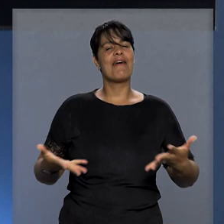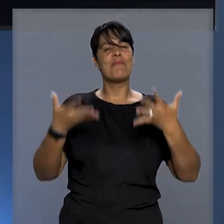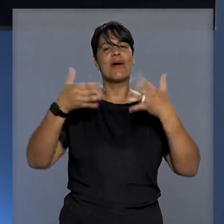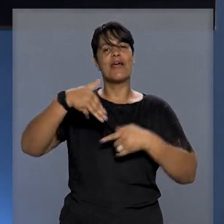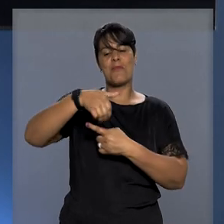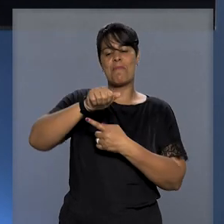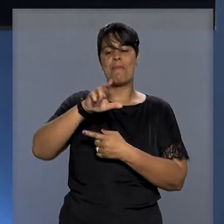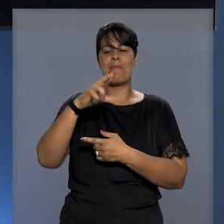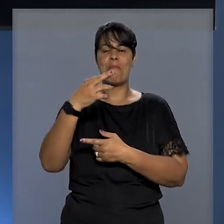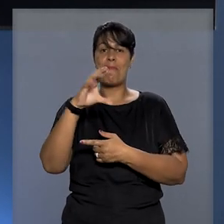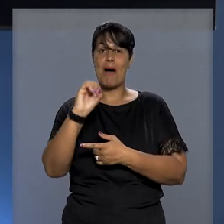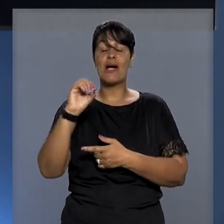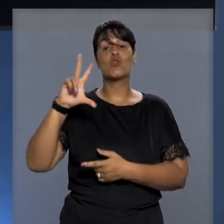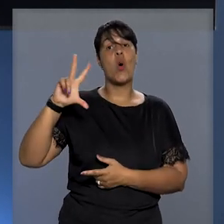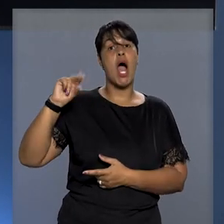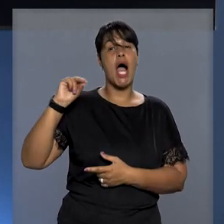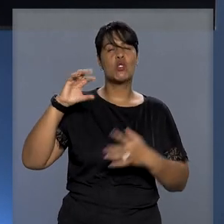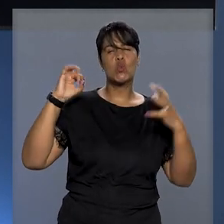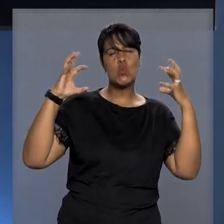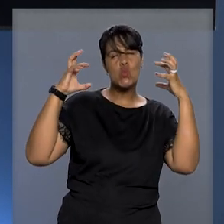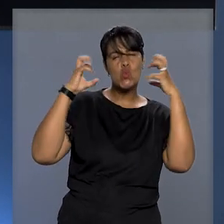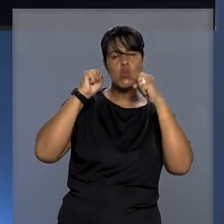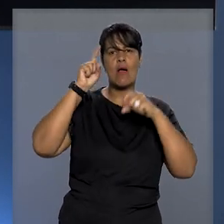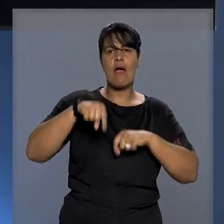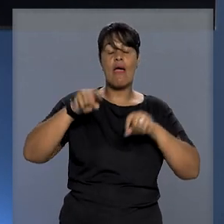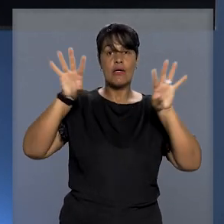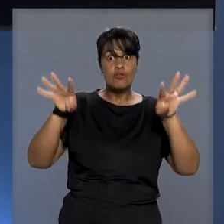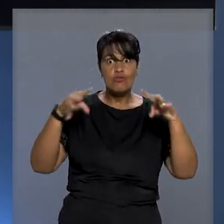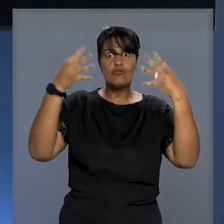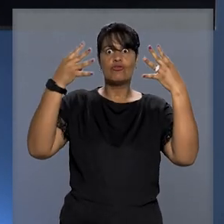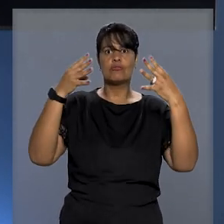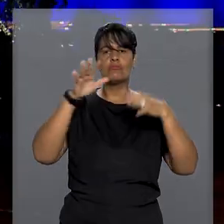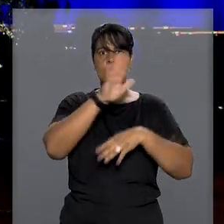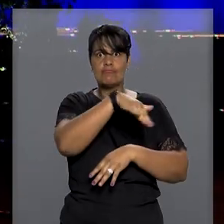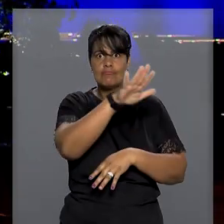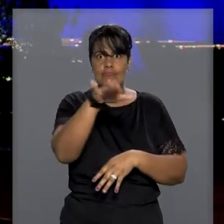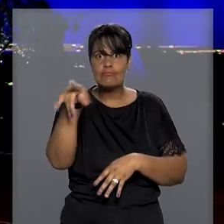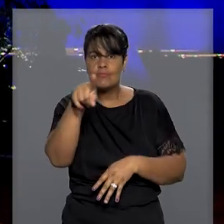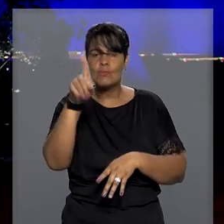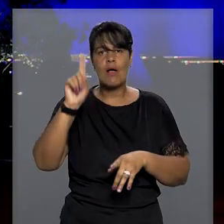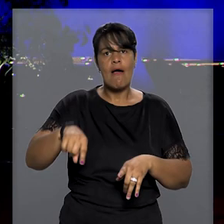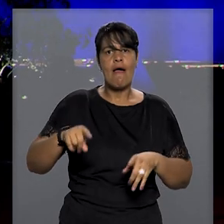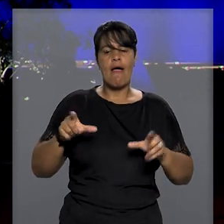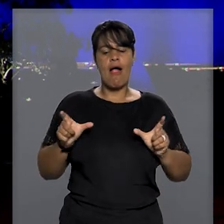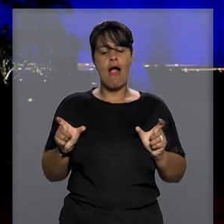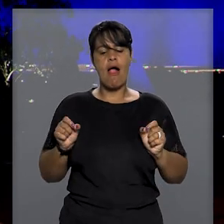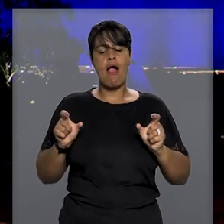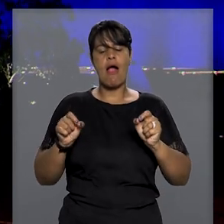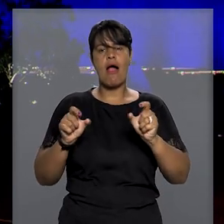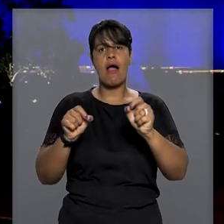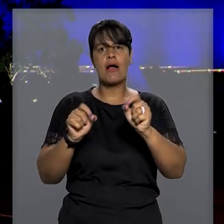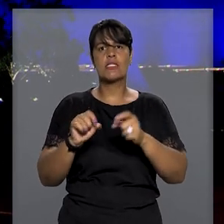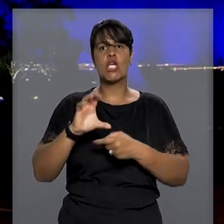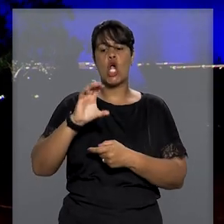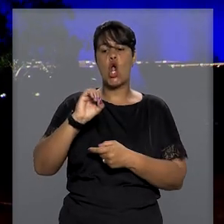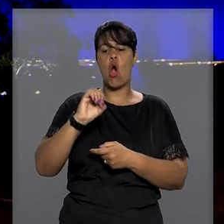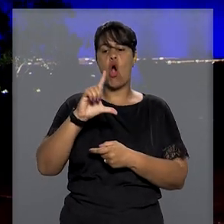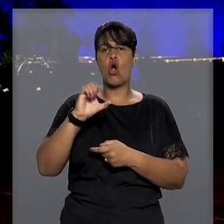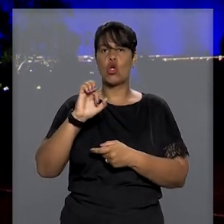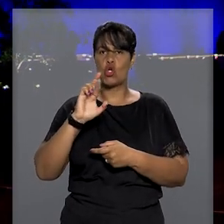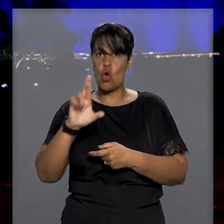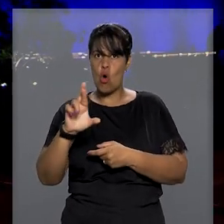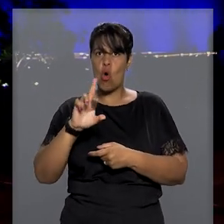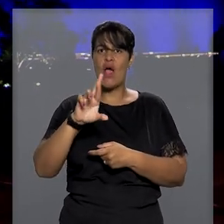parte da campanha Março Azul Marinho, que busca chamar a atenção da sociedade para o câncer coloretal,